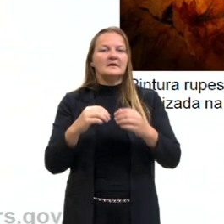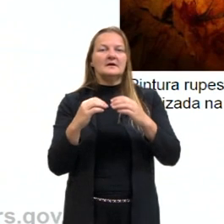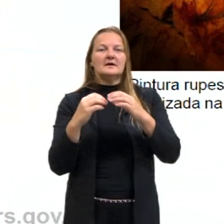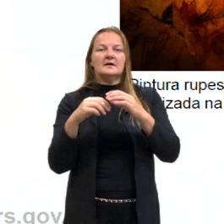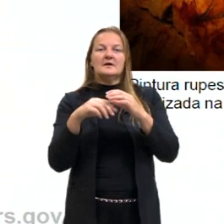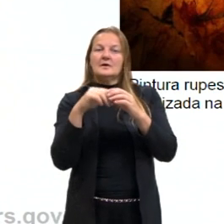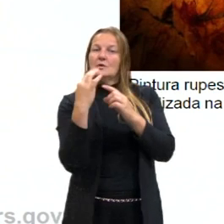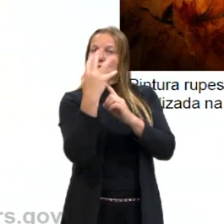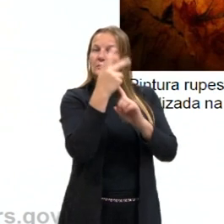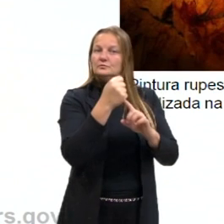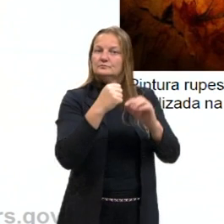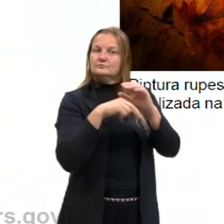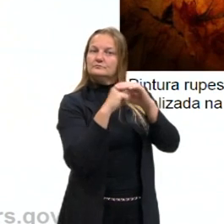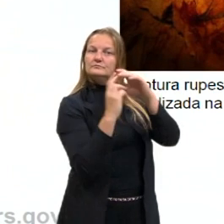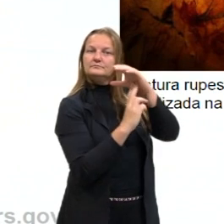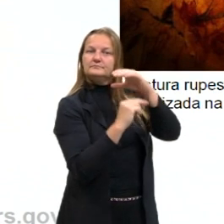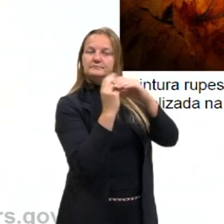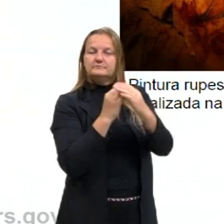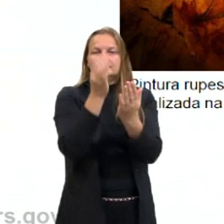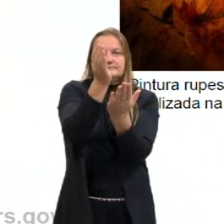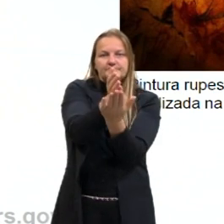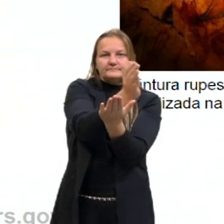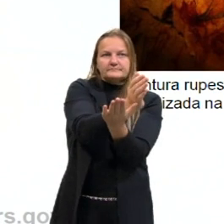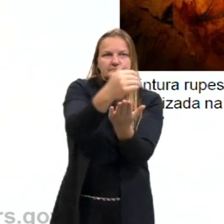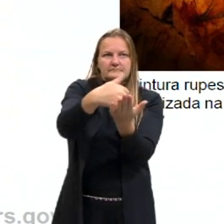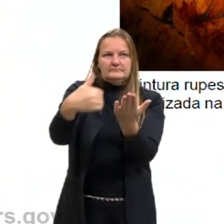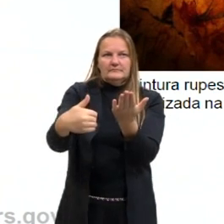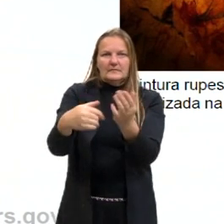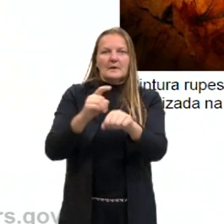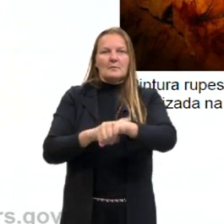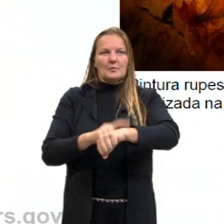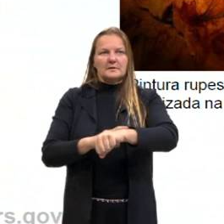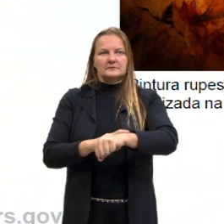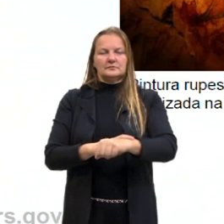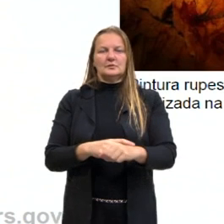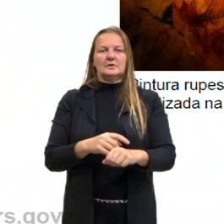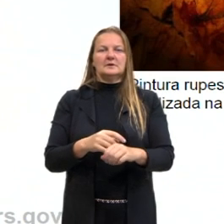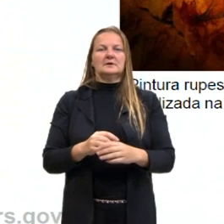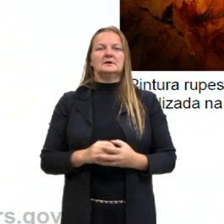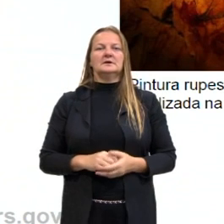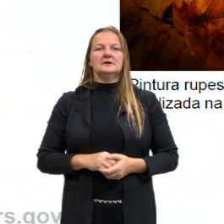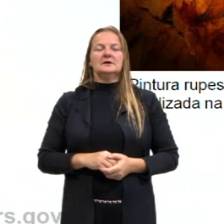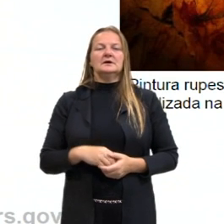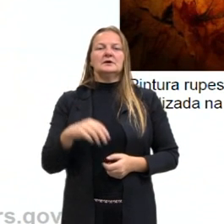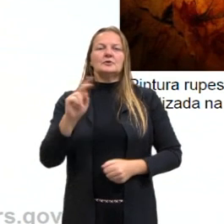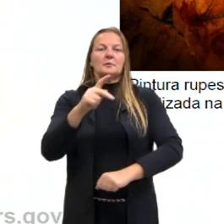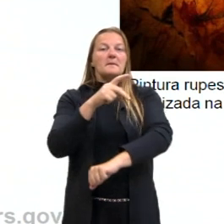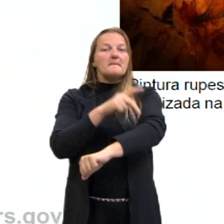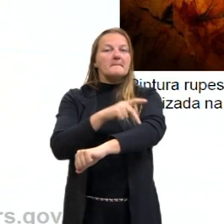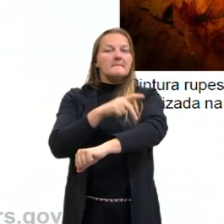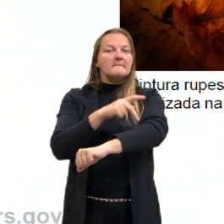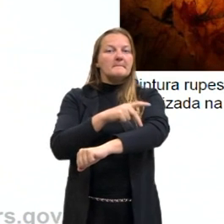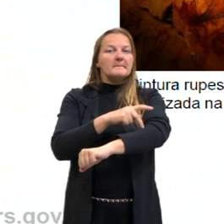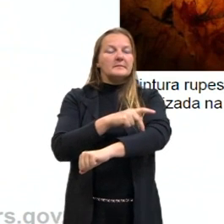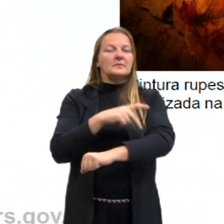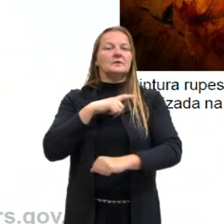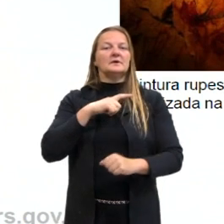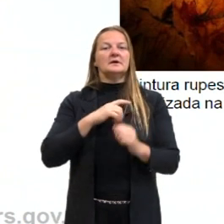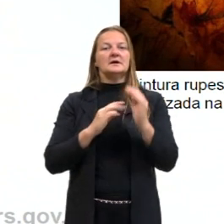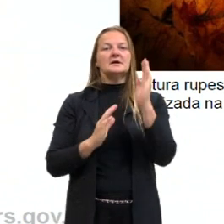essa arte da pré-história, ela se divide em dois momentos. O período paleolítico e o período neolítico.